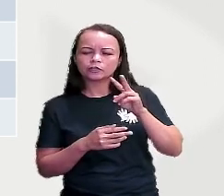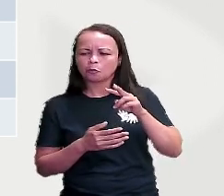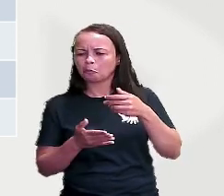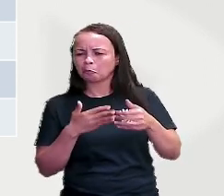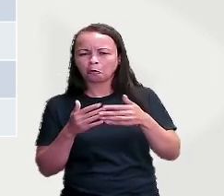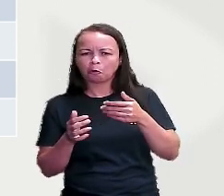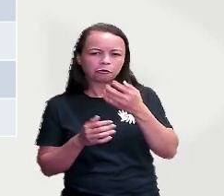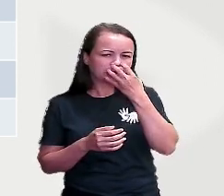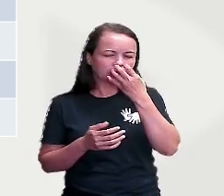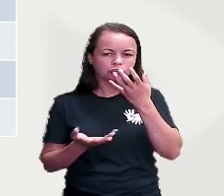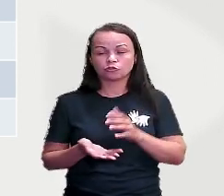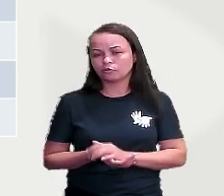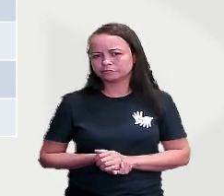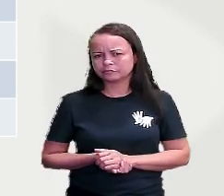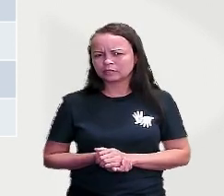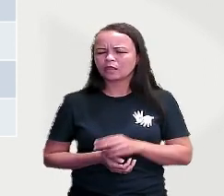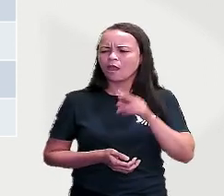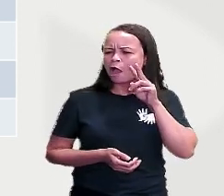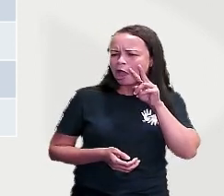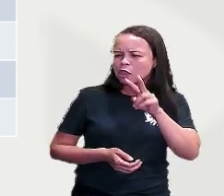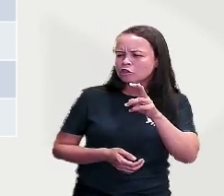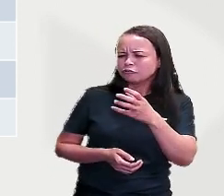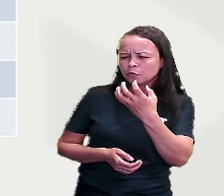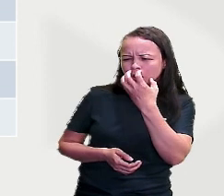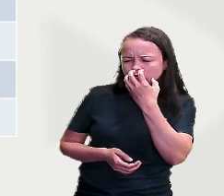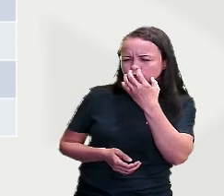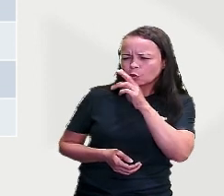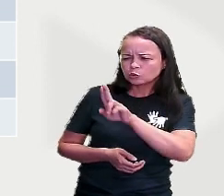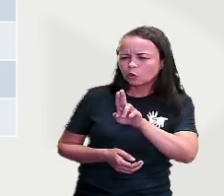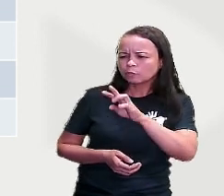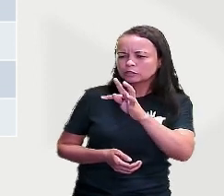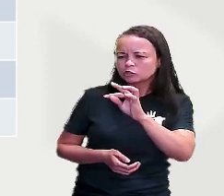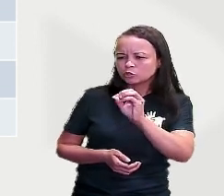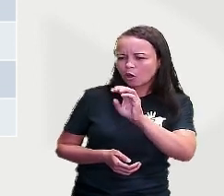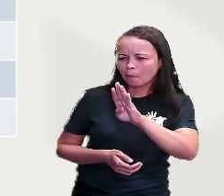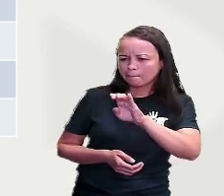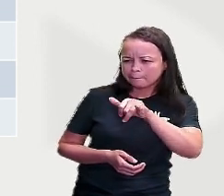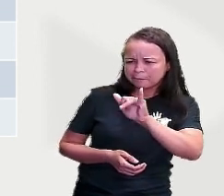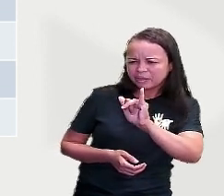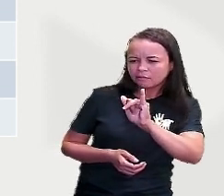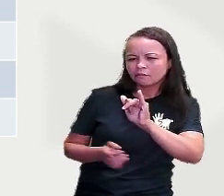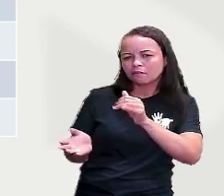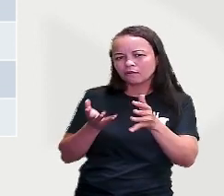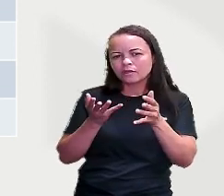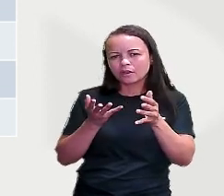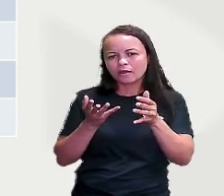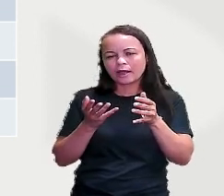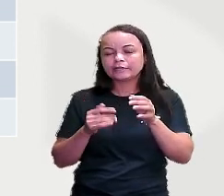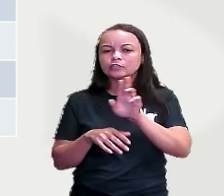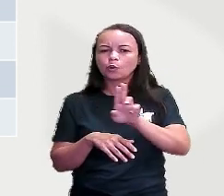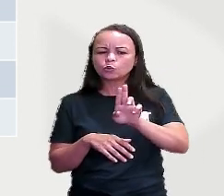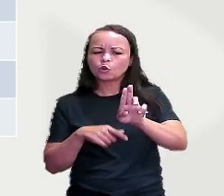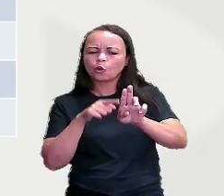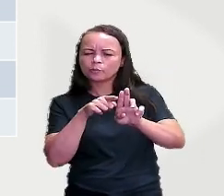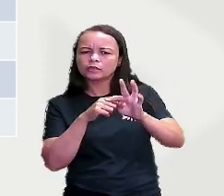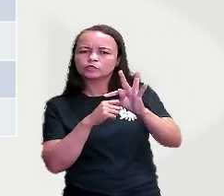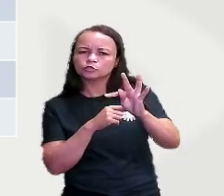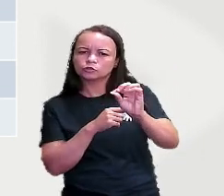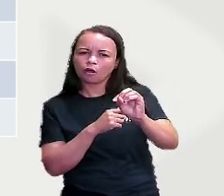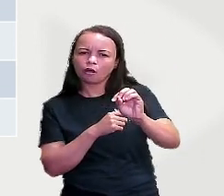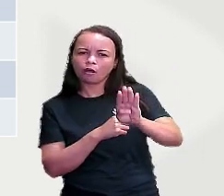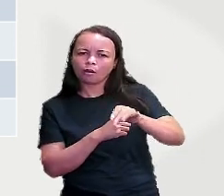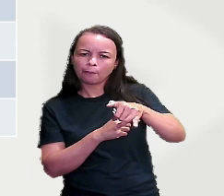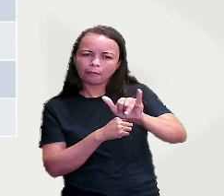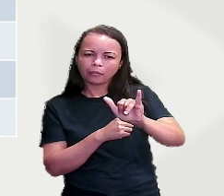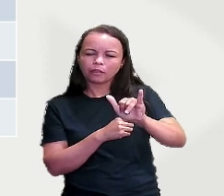lá na rua, ele fugiu, foi... Então quem conhece ali o contexto sabe que esse Toby aí, eu estou me referindo a um cachorro específico. Por isso